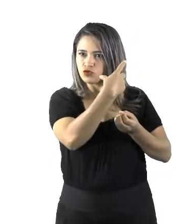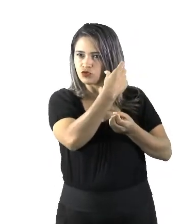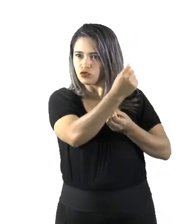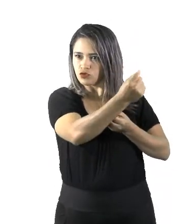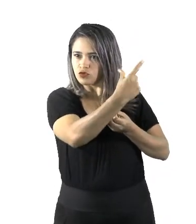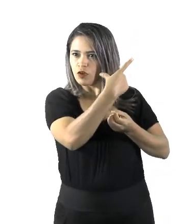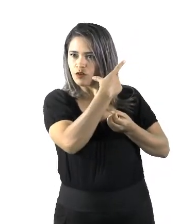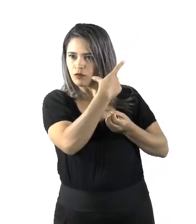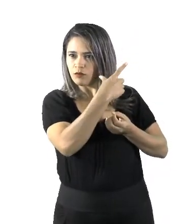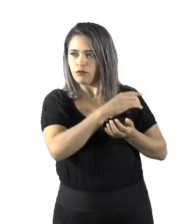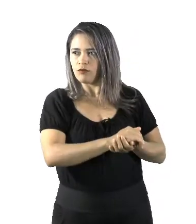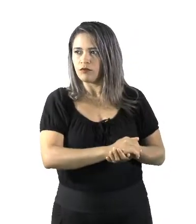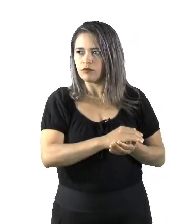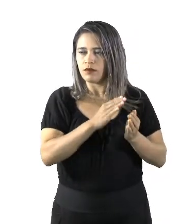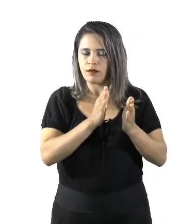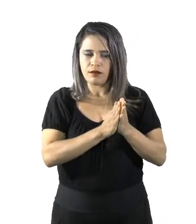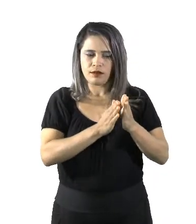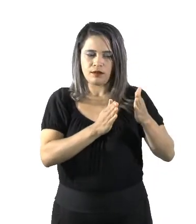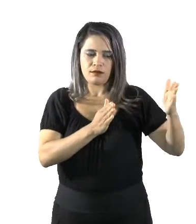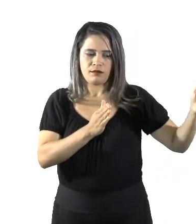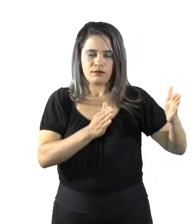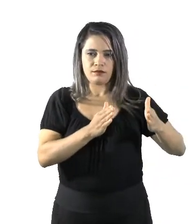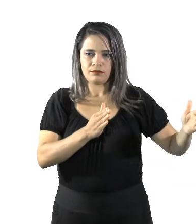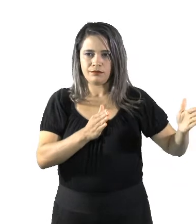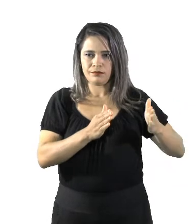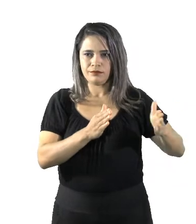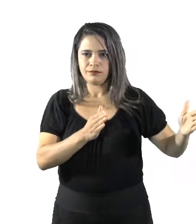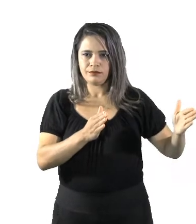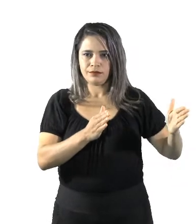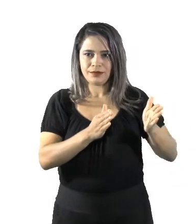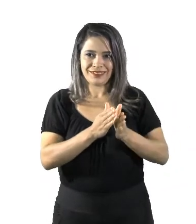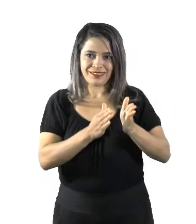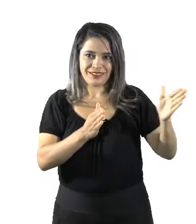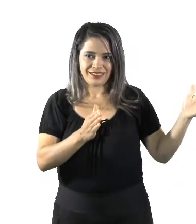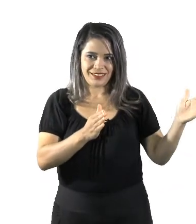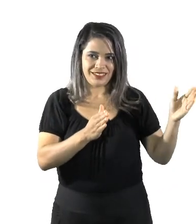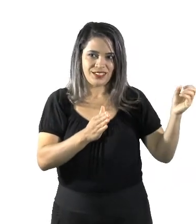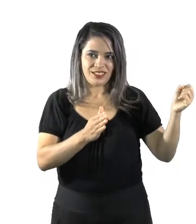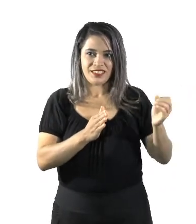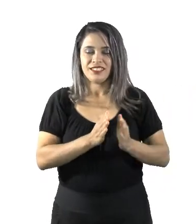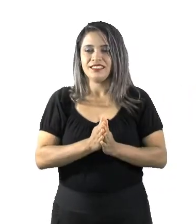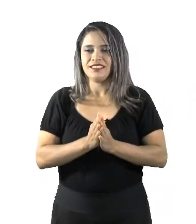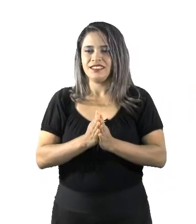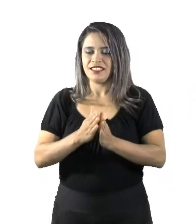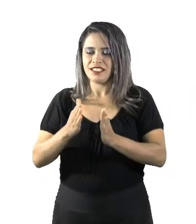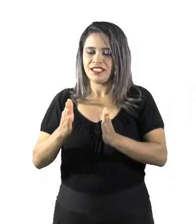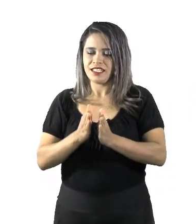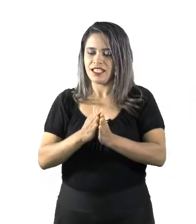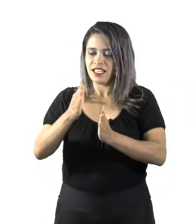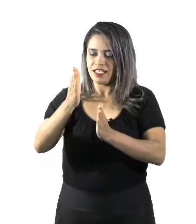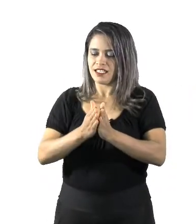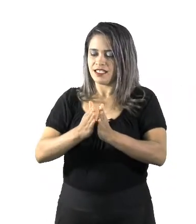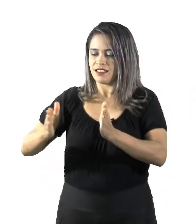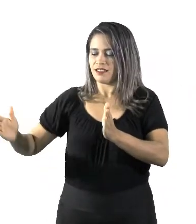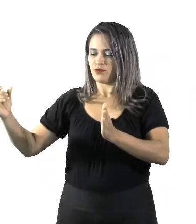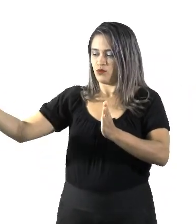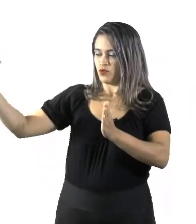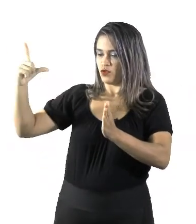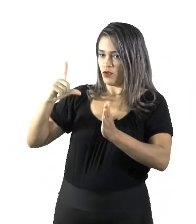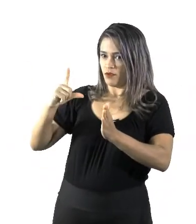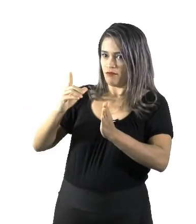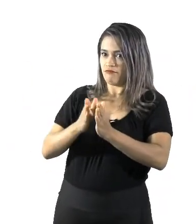este lado do nosso planeta, ele está virado para o Sol. Então, nesse percurso do nosso planeta,